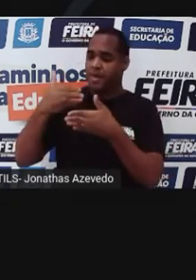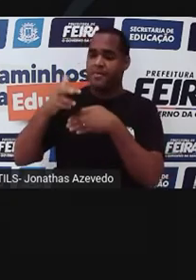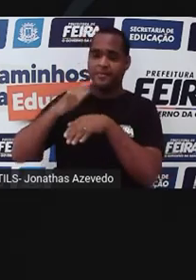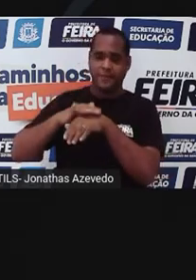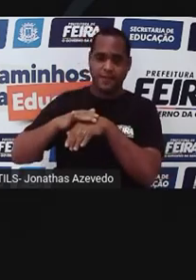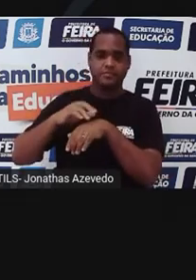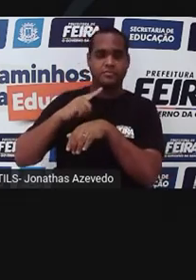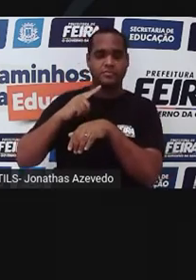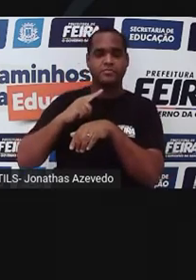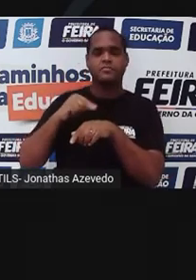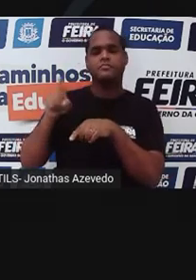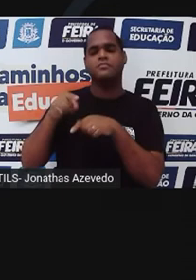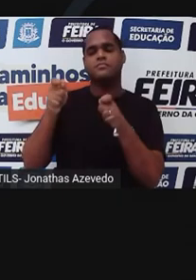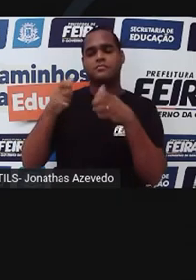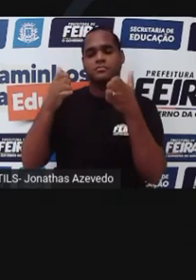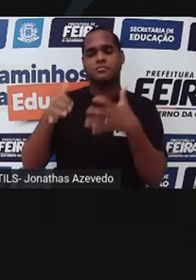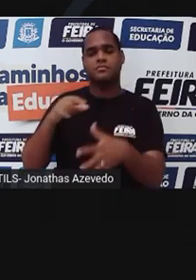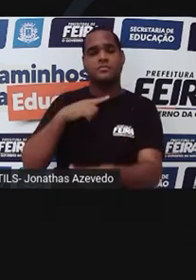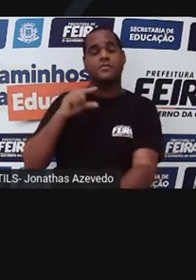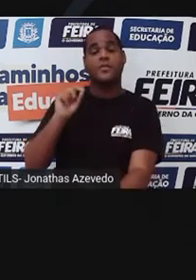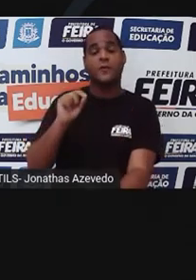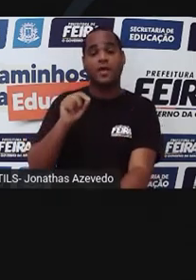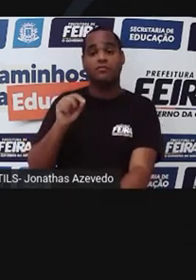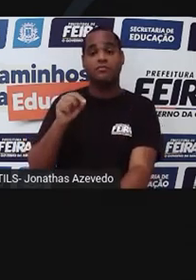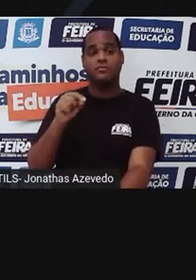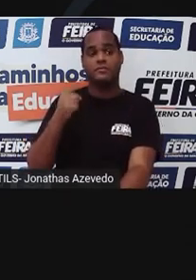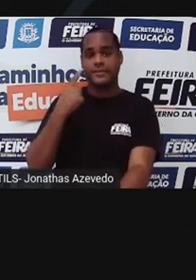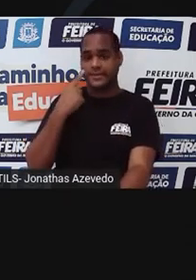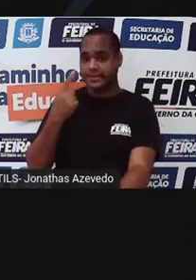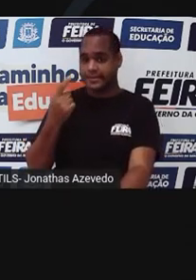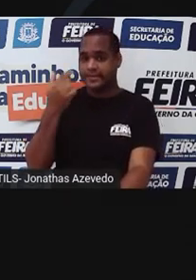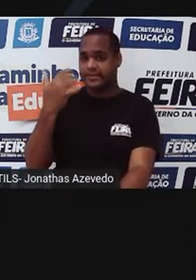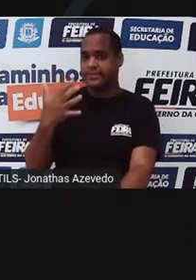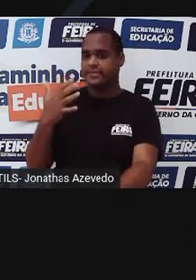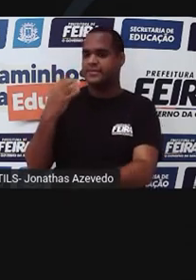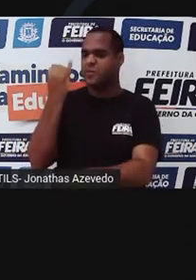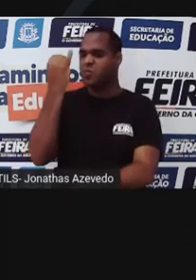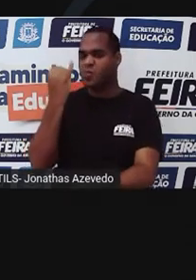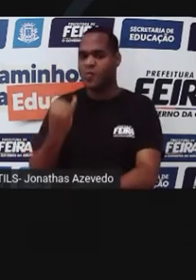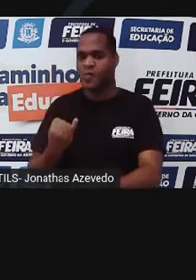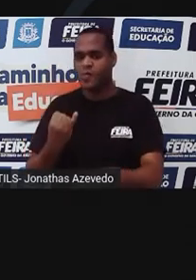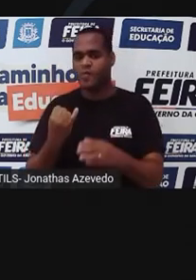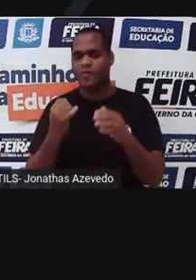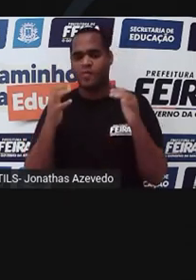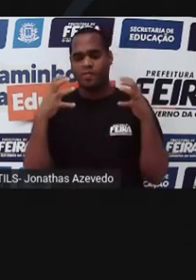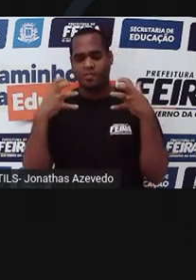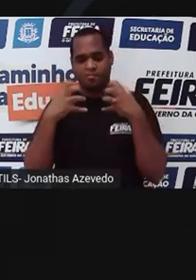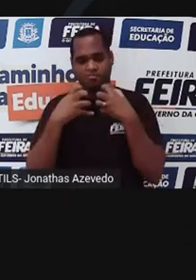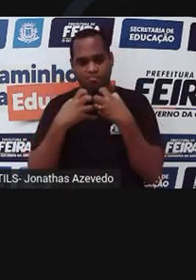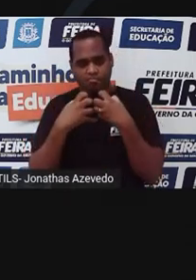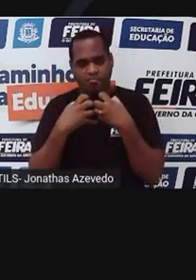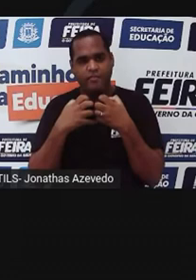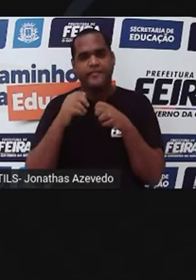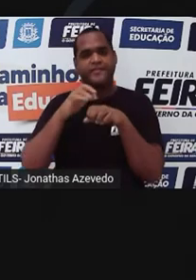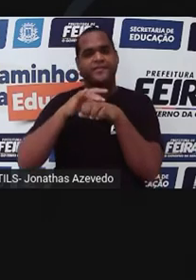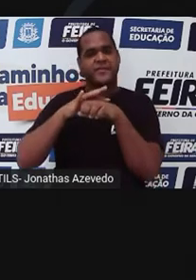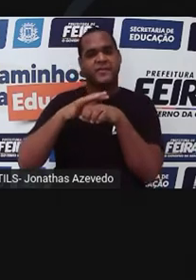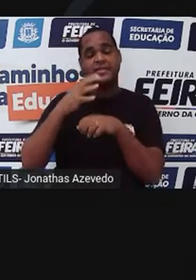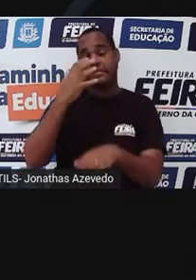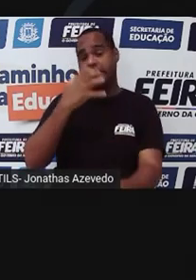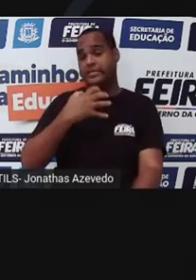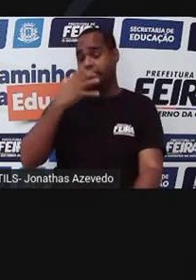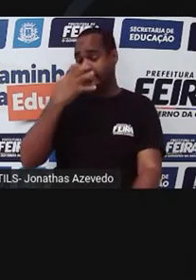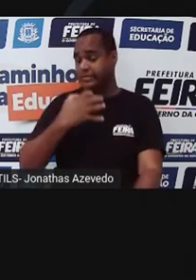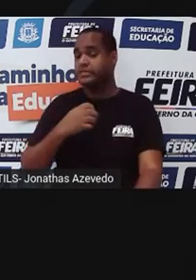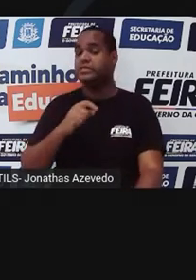e nós chegávamos a uma situação em que os doentes ficavam emagrecidos, com uma aparência de doença muito grave,